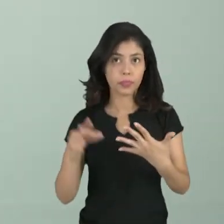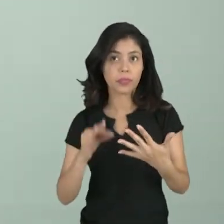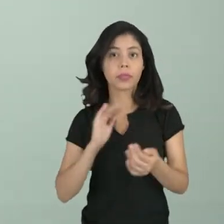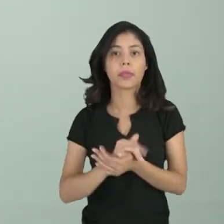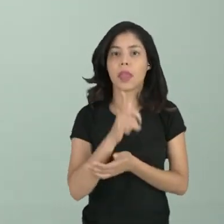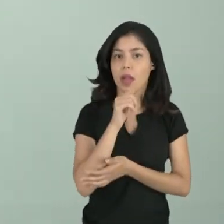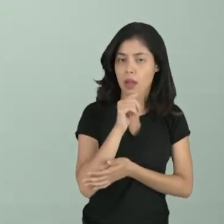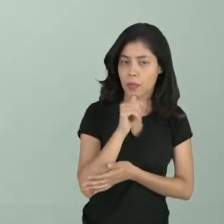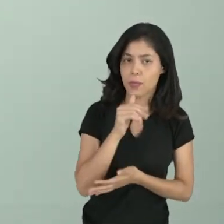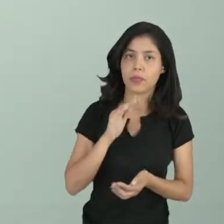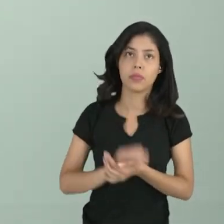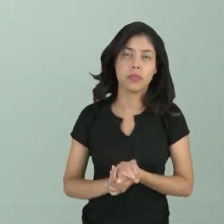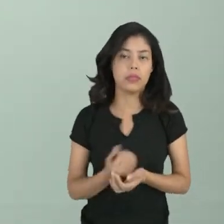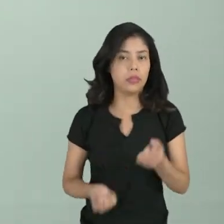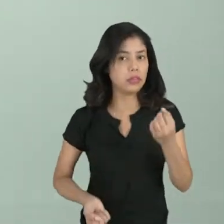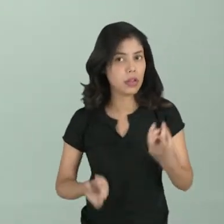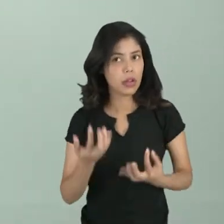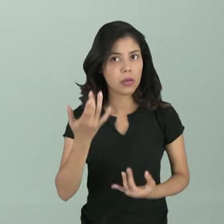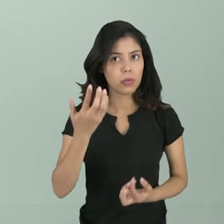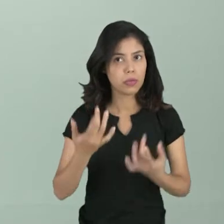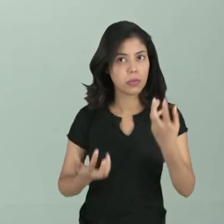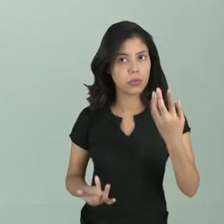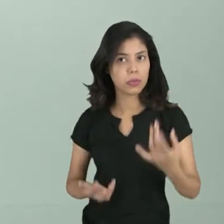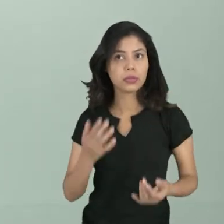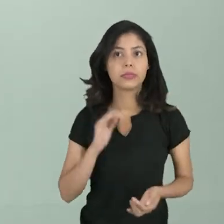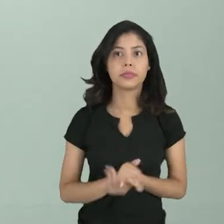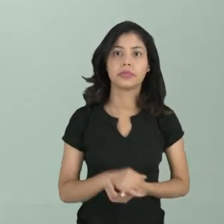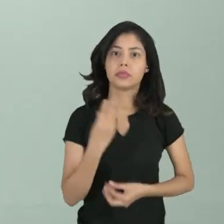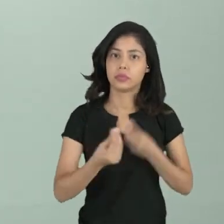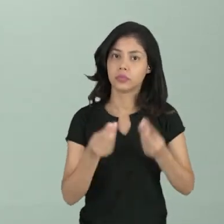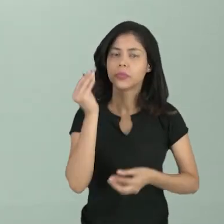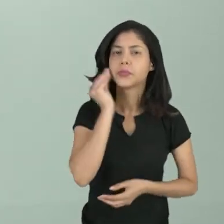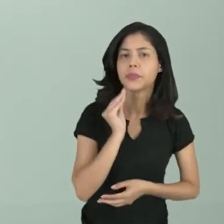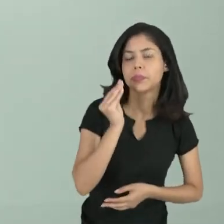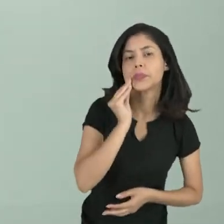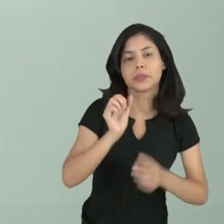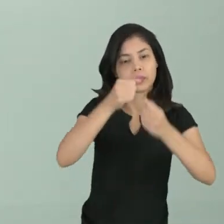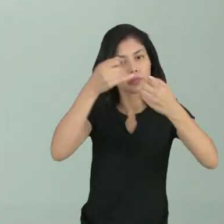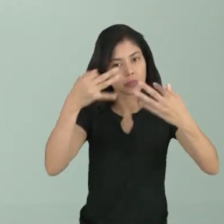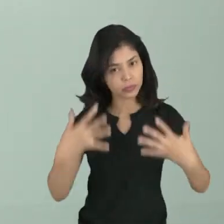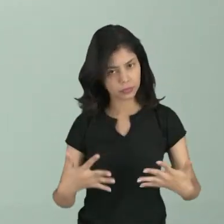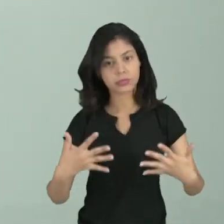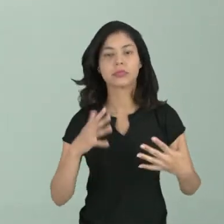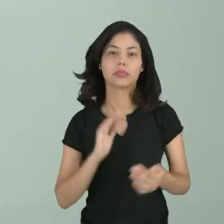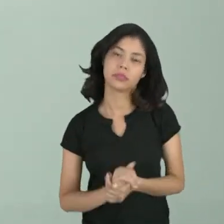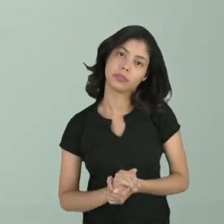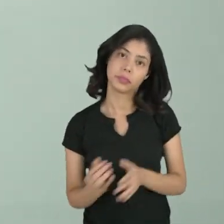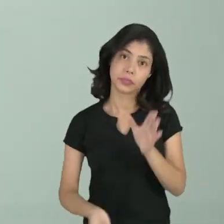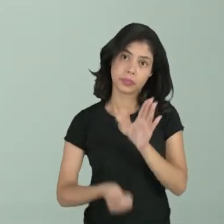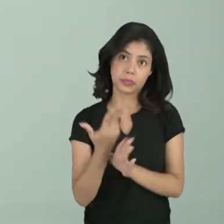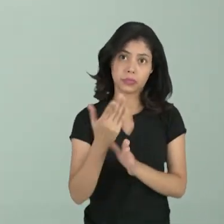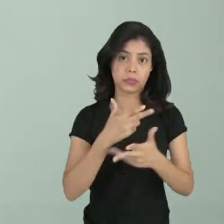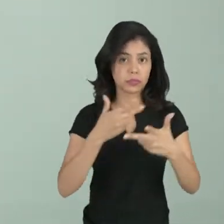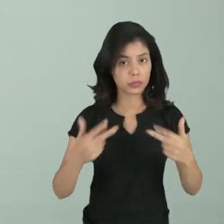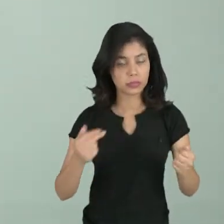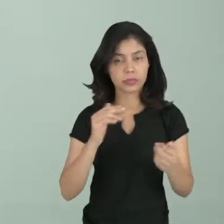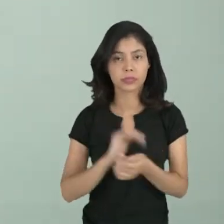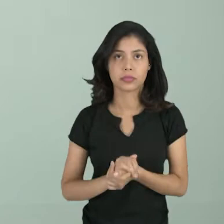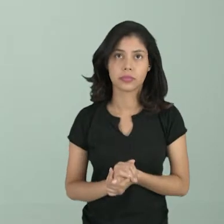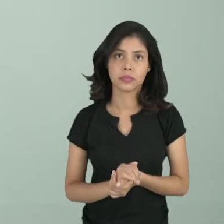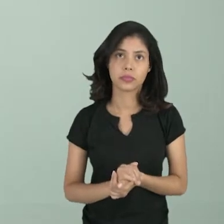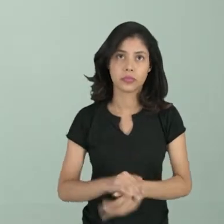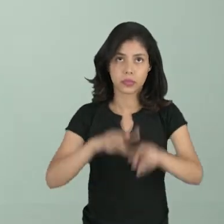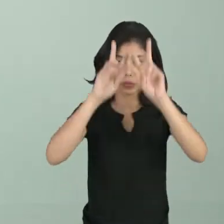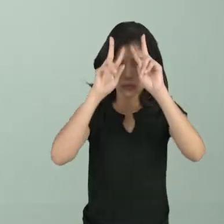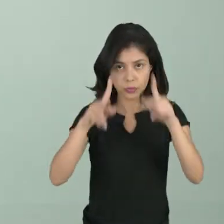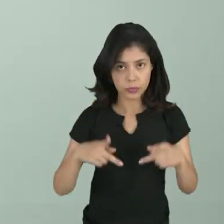água, como fogo, como terra, para tentar explicar a origem das coisas, a origem